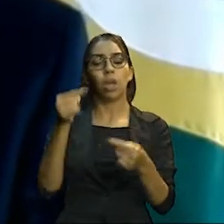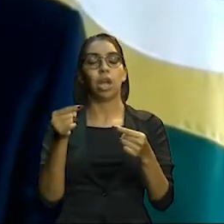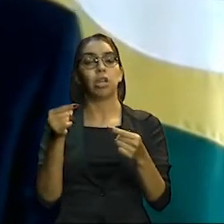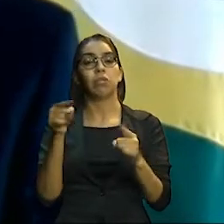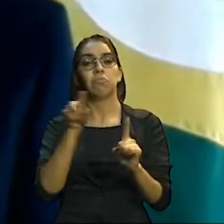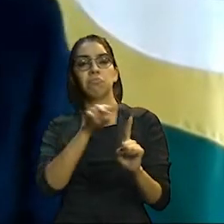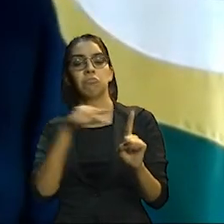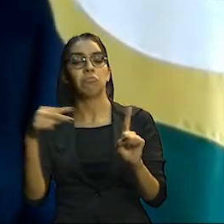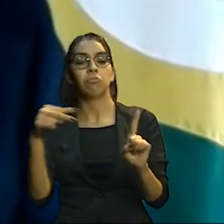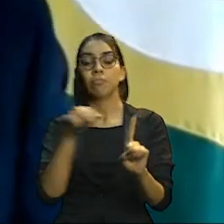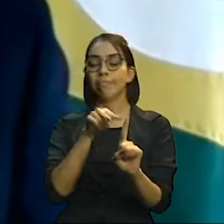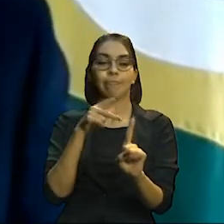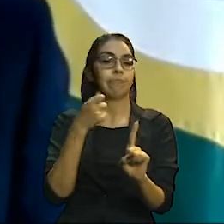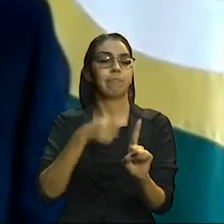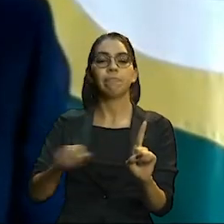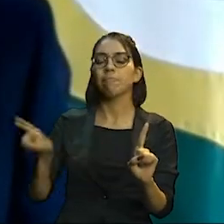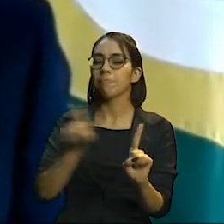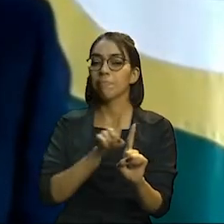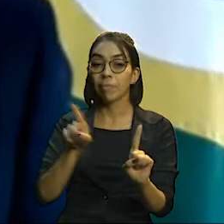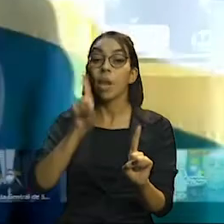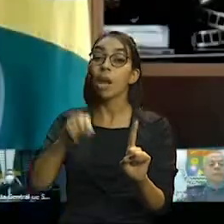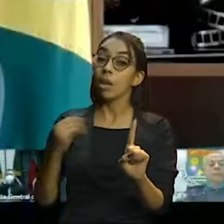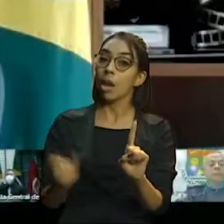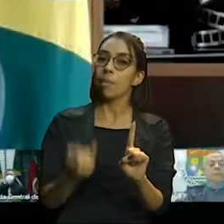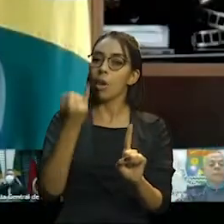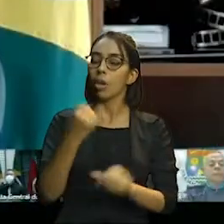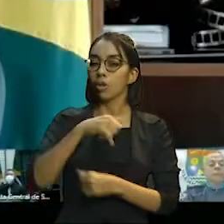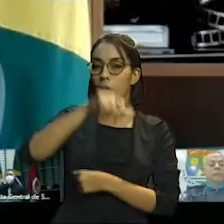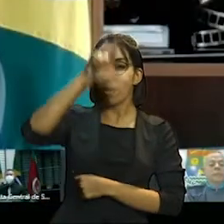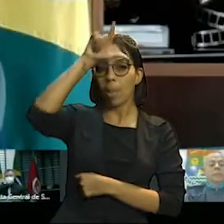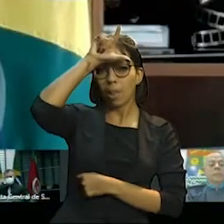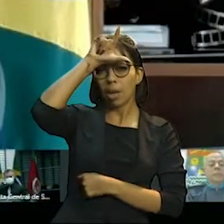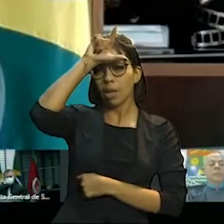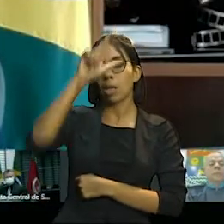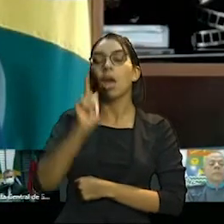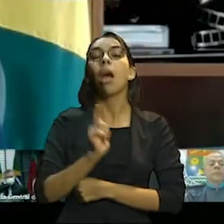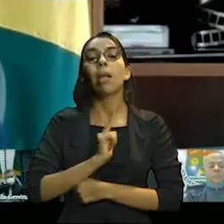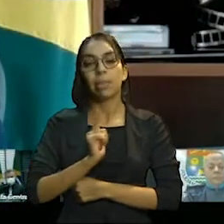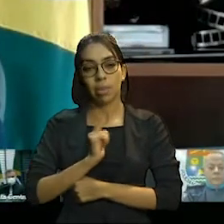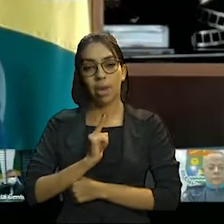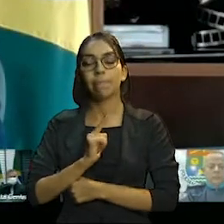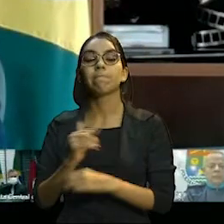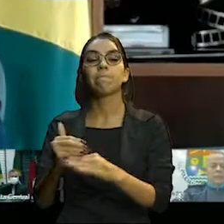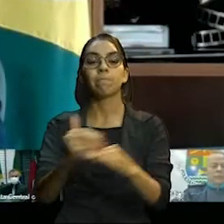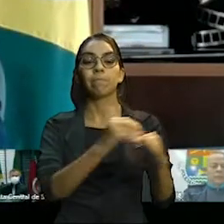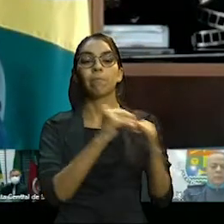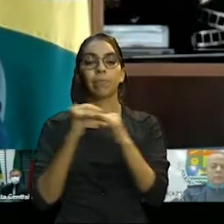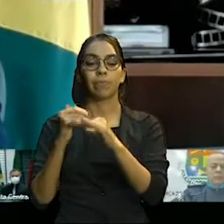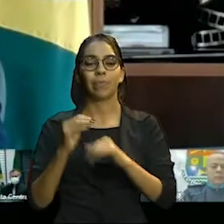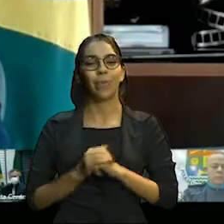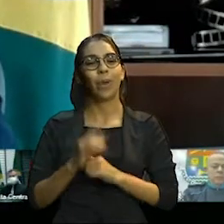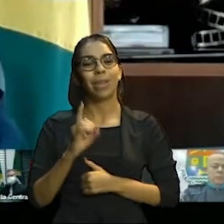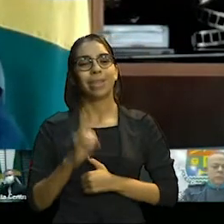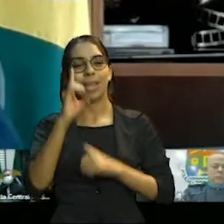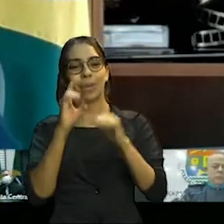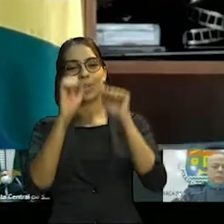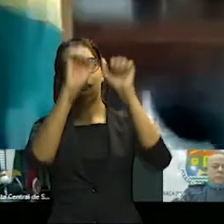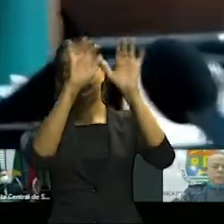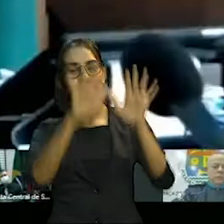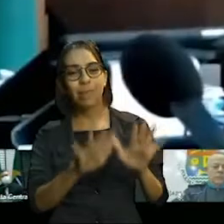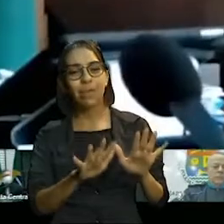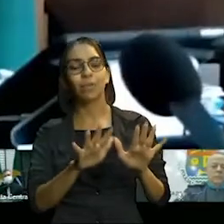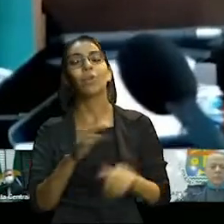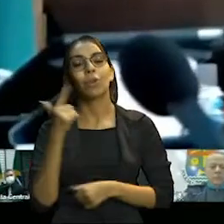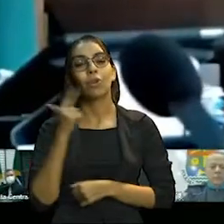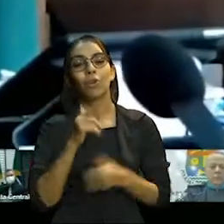importante para o líder. Desejo sucesso, Manuel. Que Deus lhe abençoe e que abençoe o nosso querido